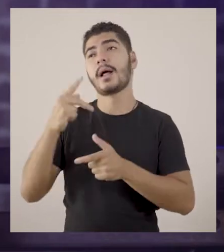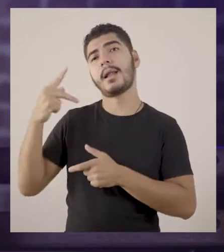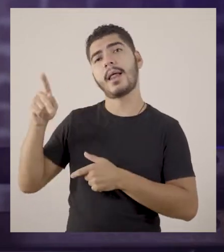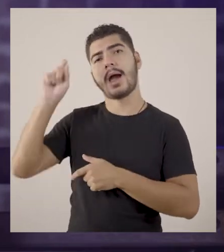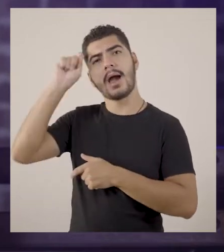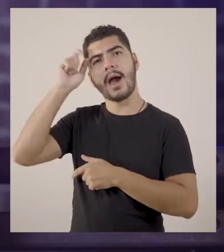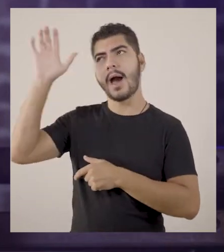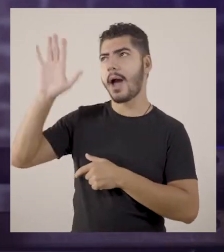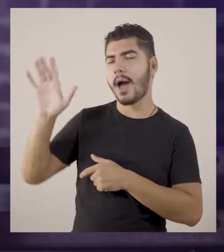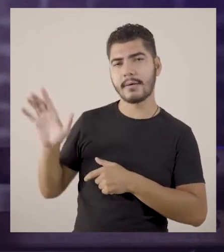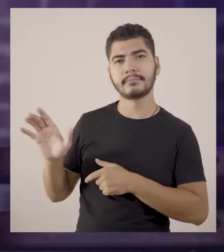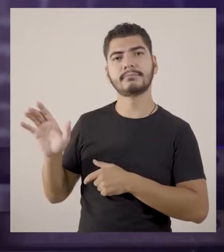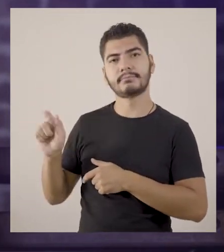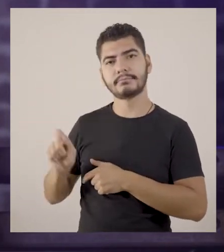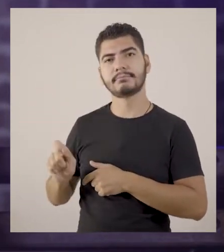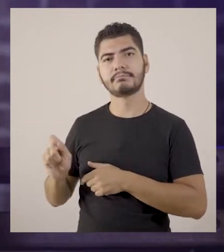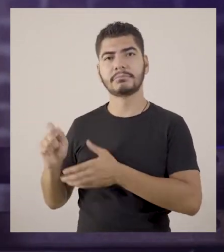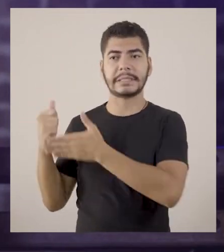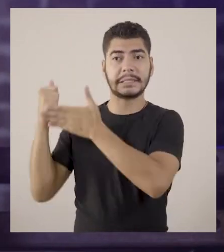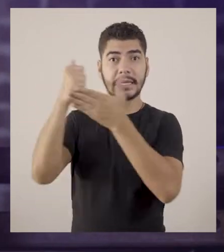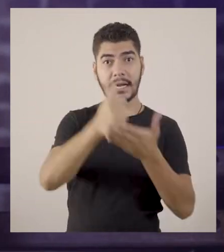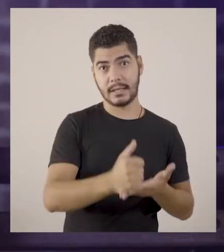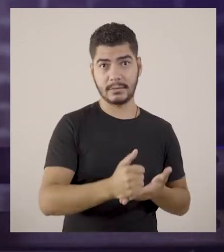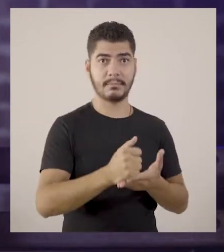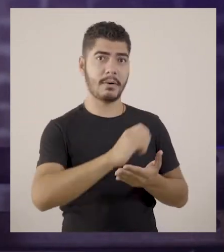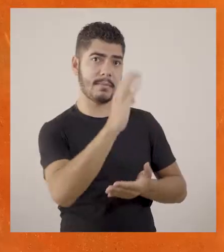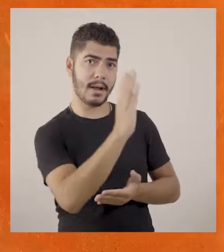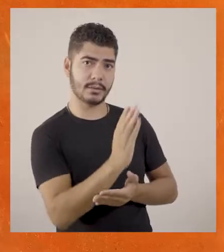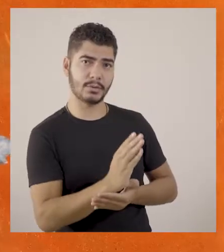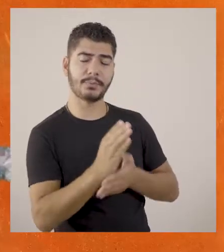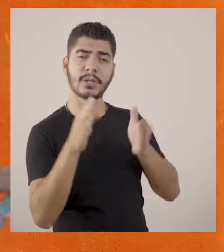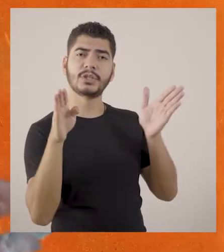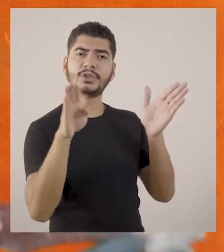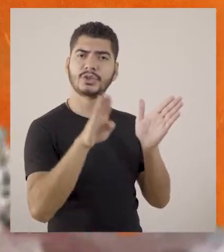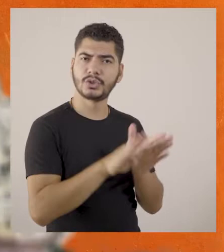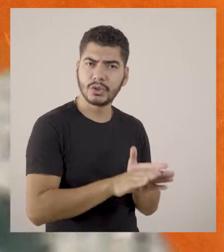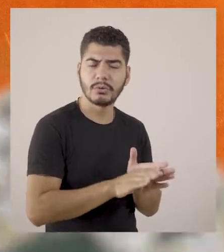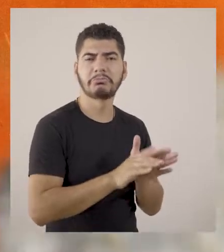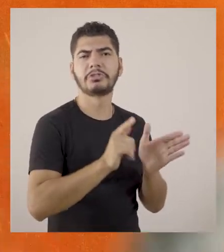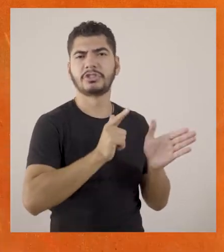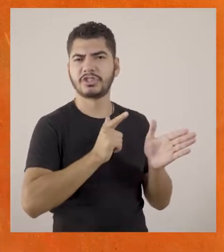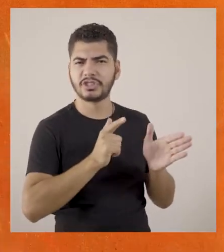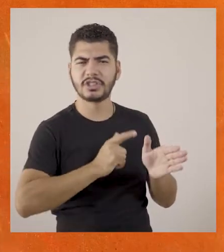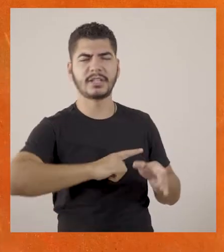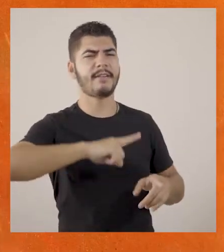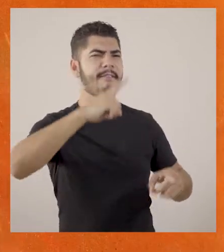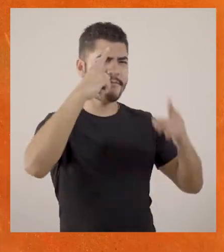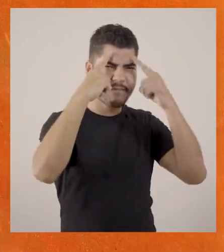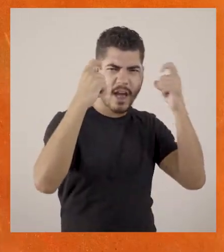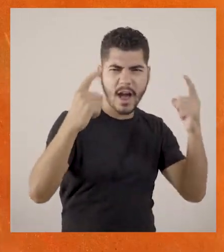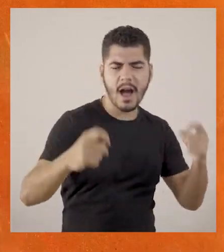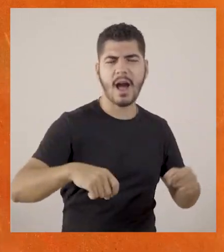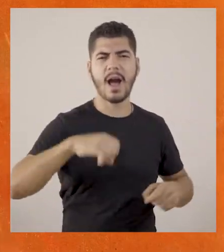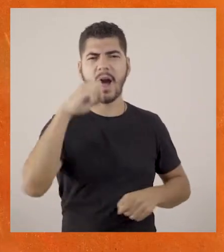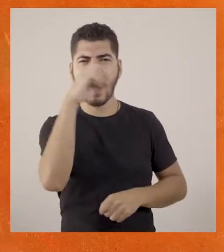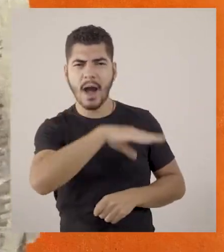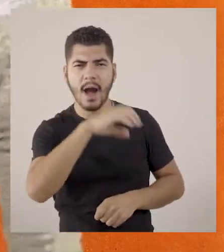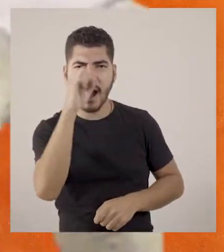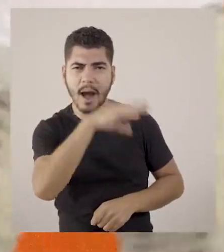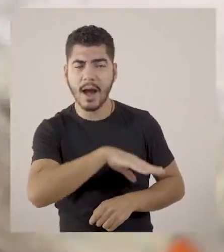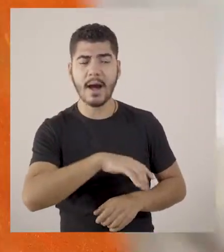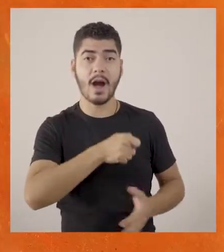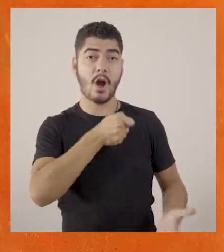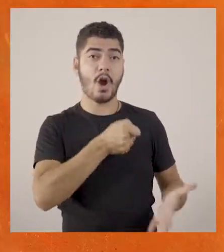continente africano e trazidas para o Brasil. Quando chegavam aqui, além de tantas violências e exploração,